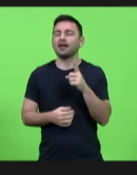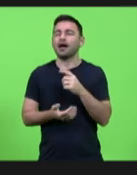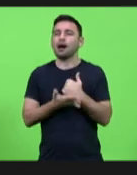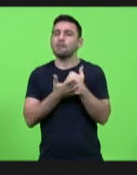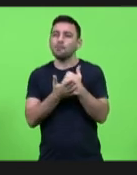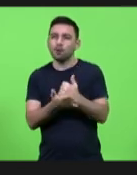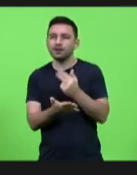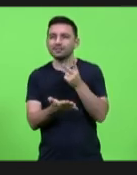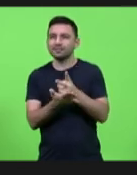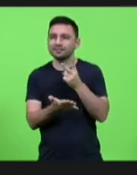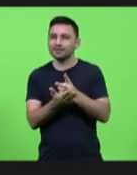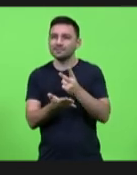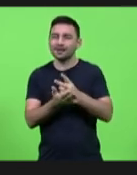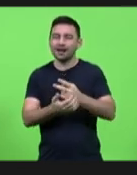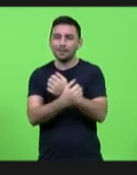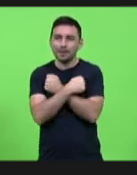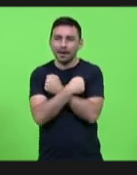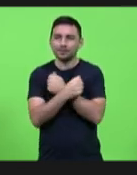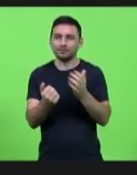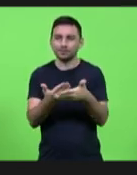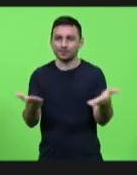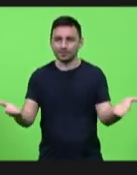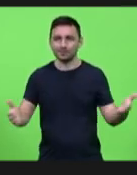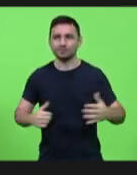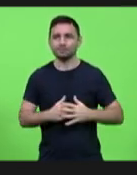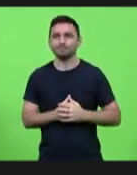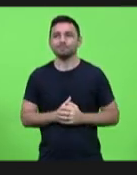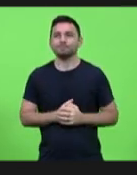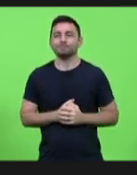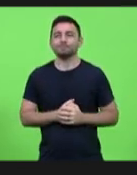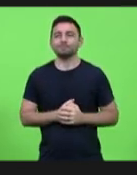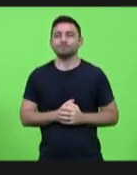ajudando um grande abraço um bom dia a todos e todas